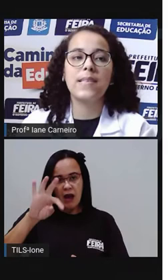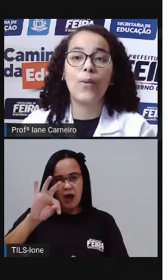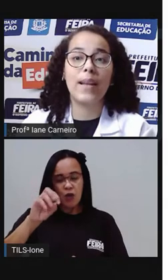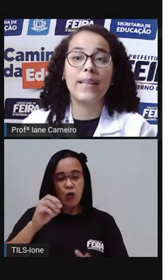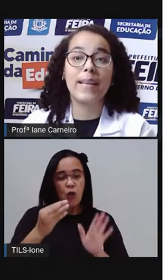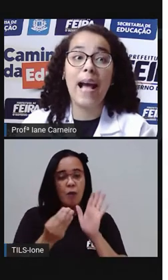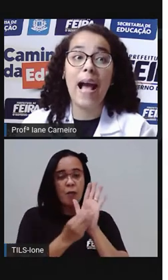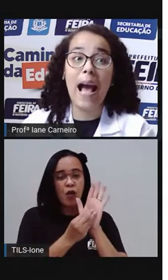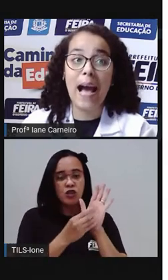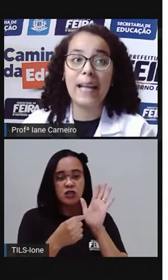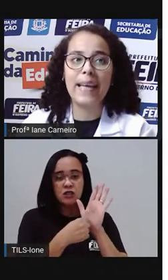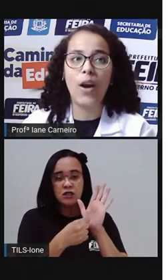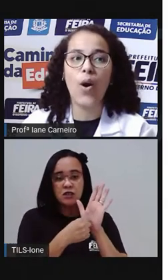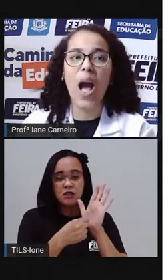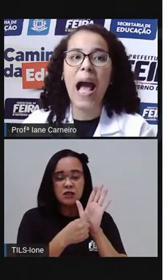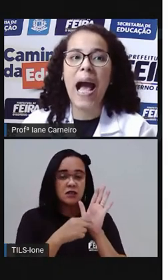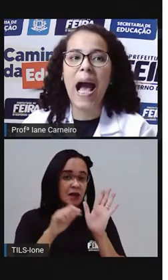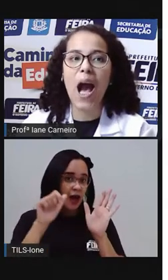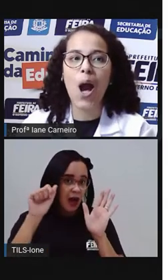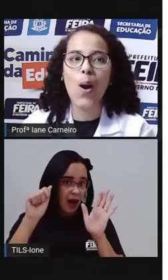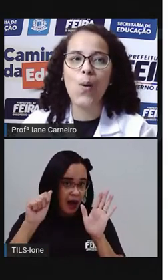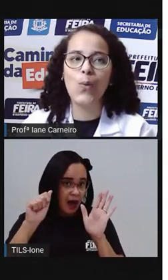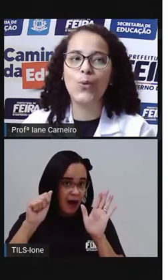começa com a letra A, né? Ó,